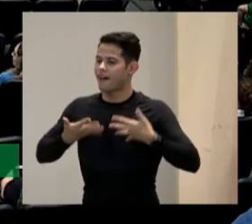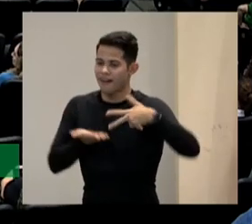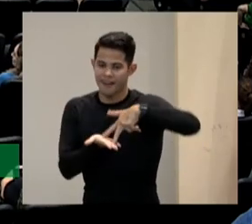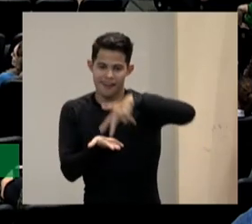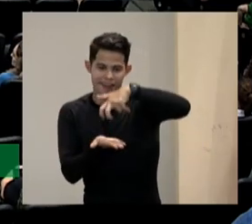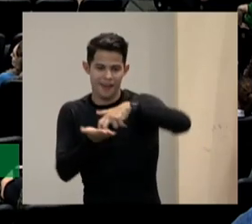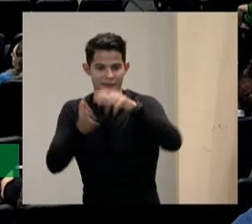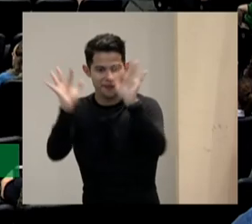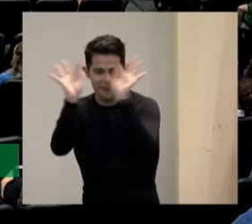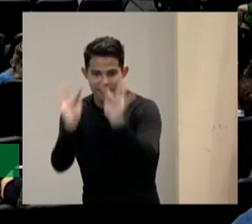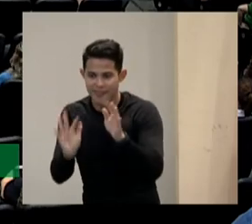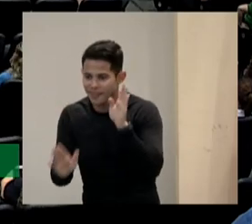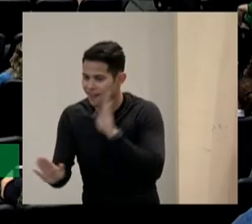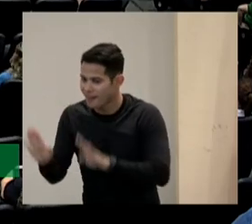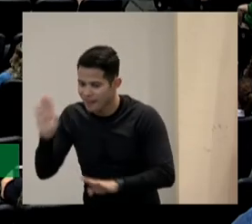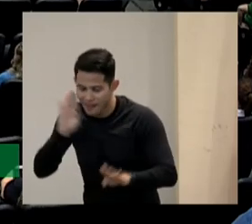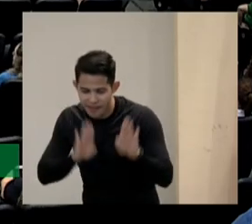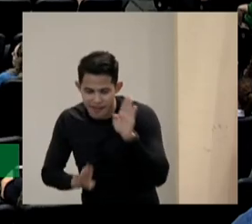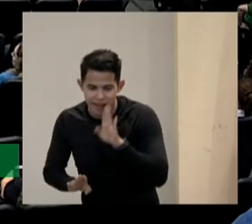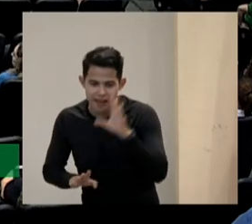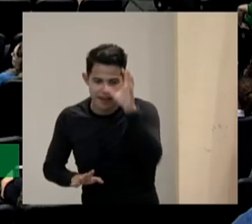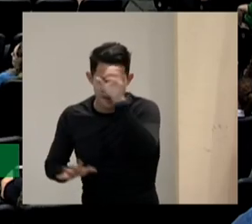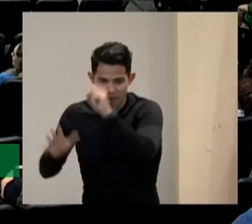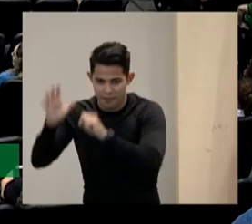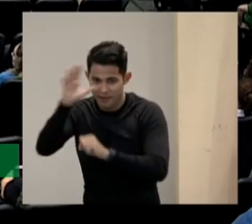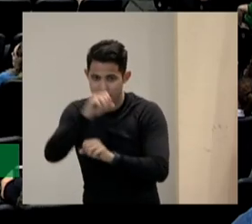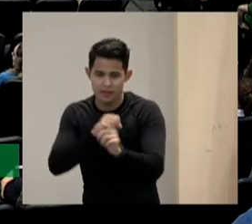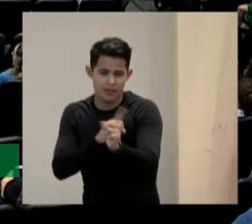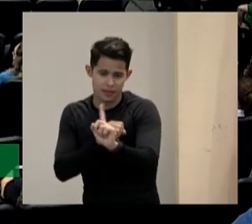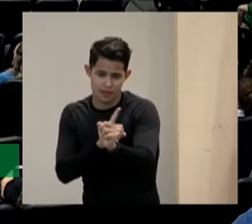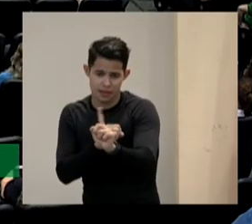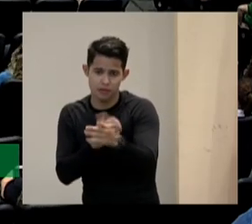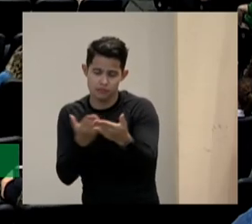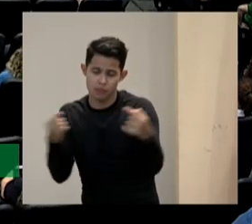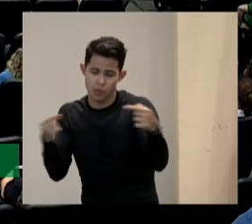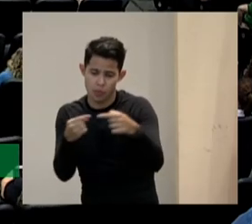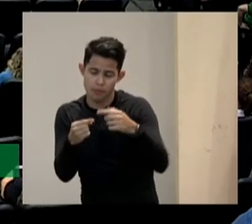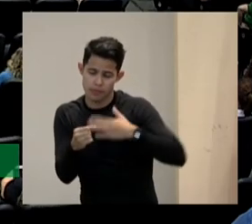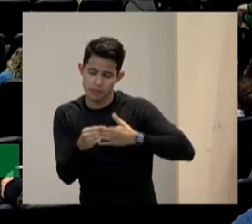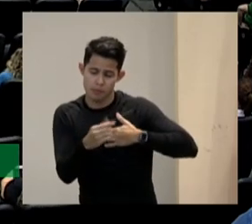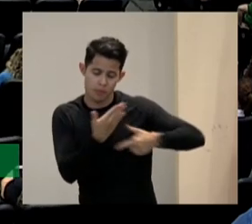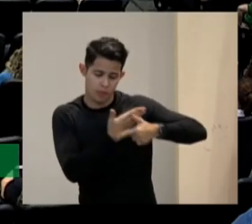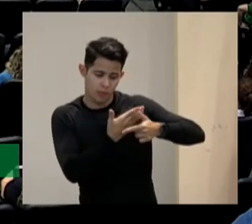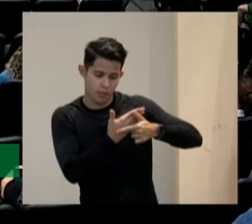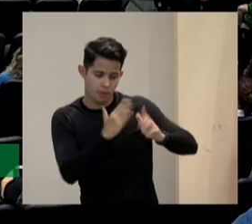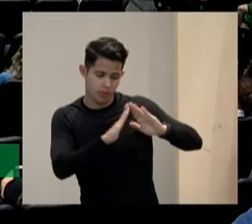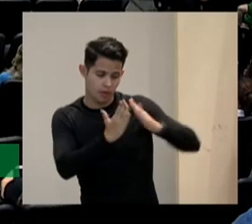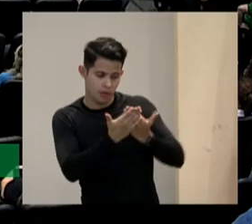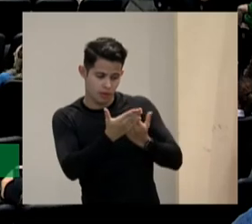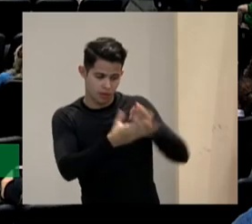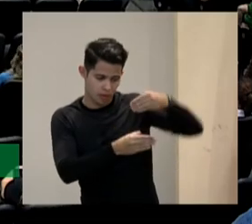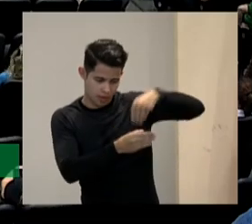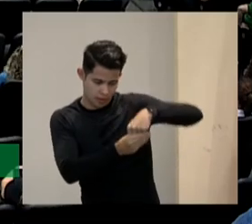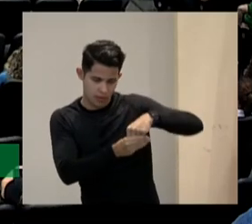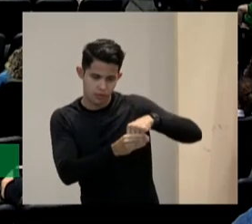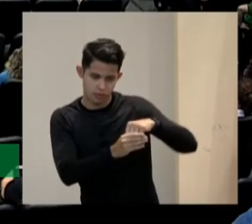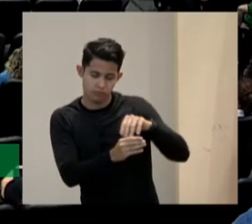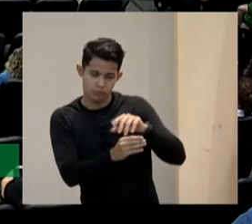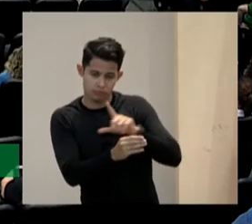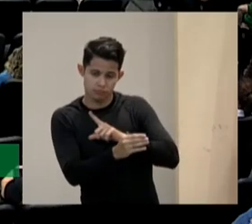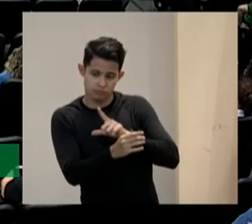mais motivados para seguir aprendendo porque tem sentido o que estou fazendo na escola tem sentido o que estou fazendo na escola